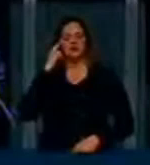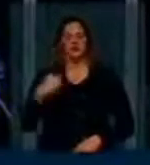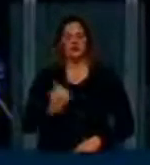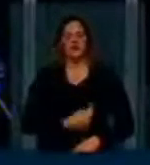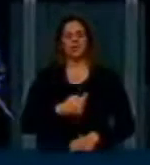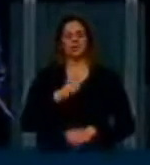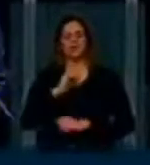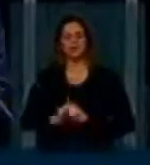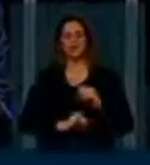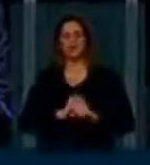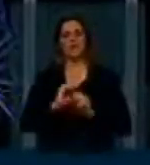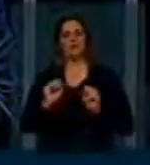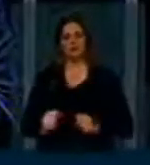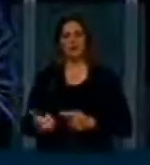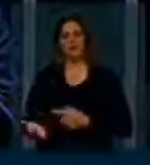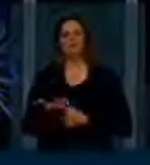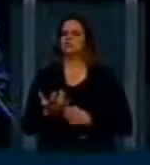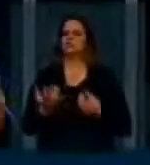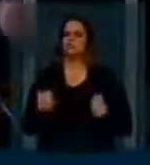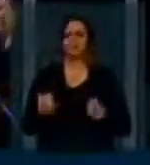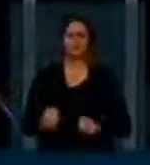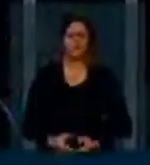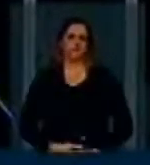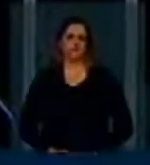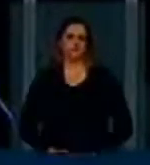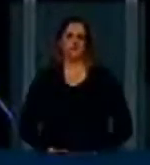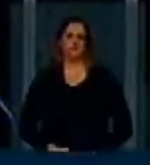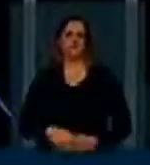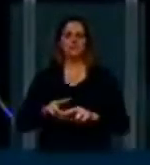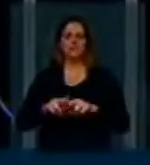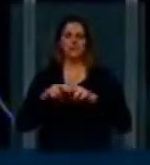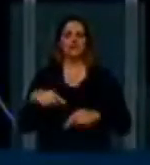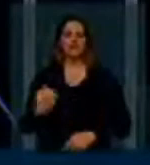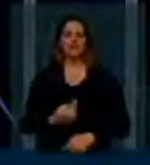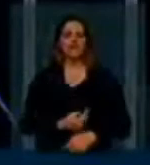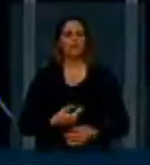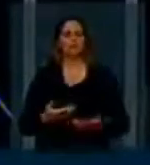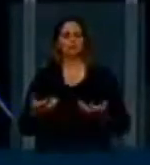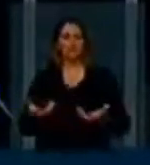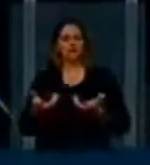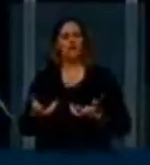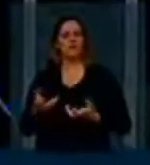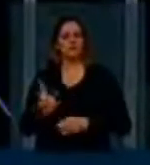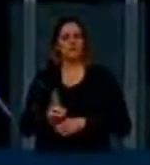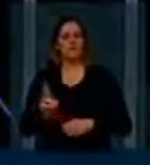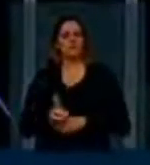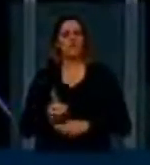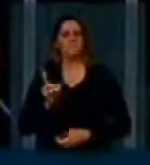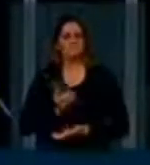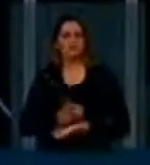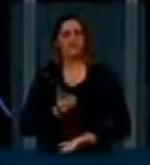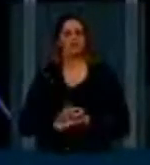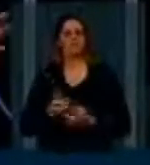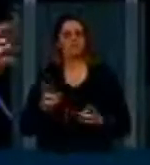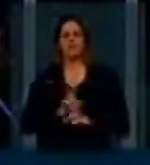internet pode nos ajudar muito nesse sentido. É por isso que nós defendemos a neutralidade. Que